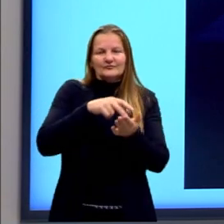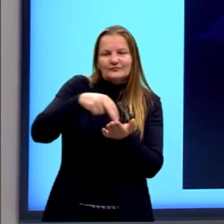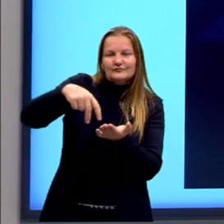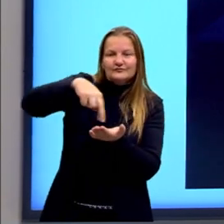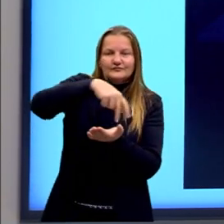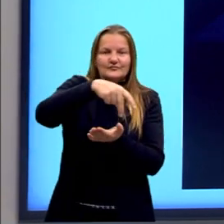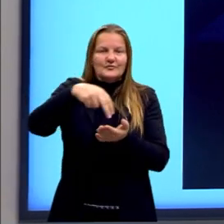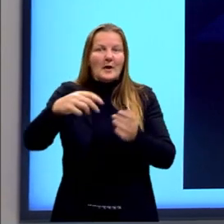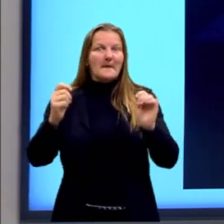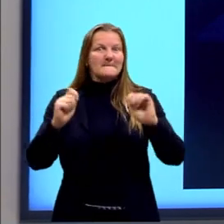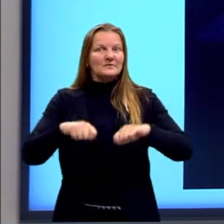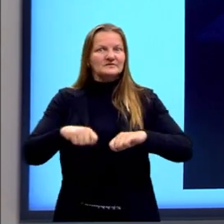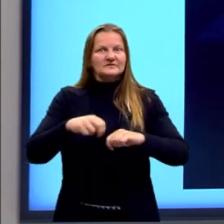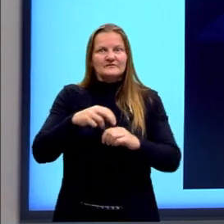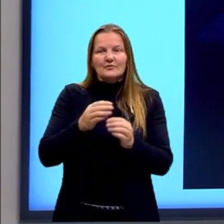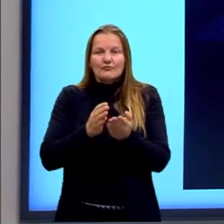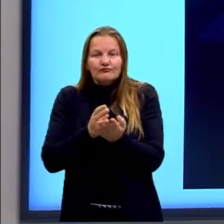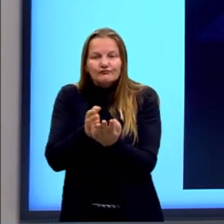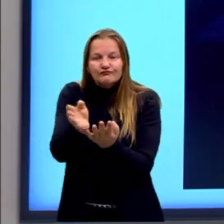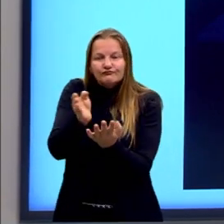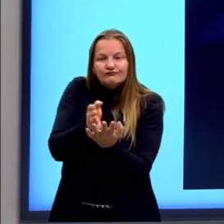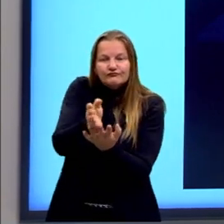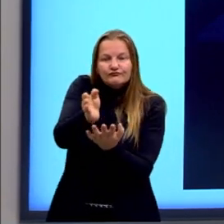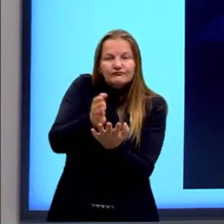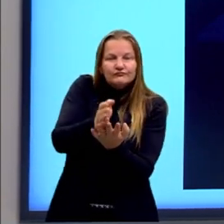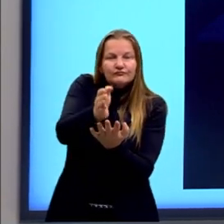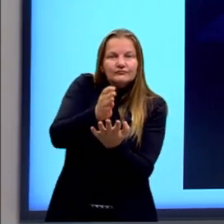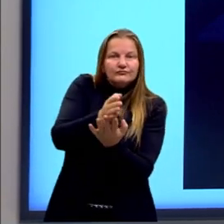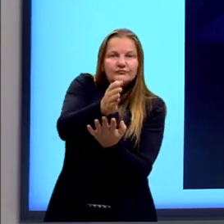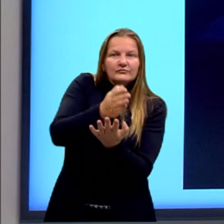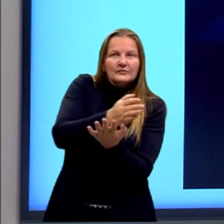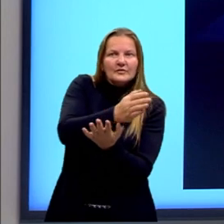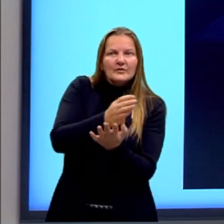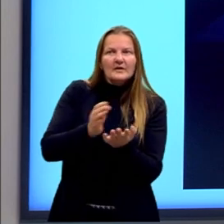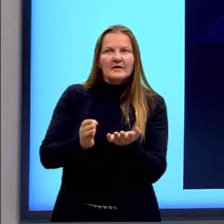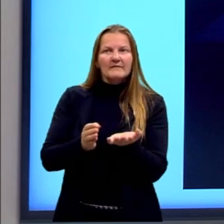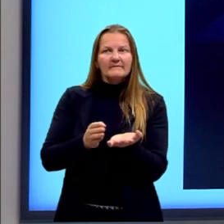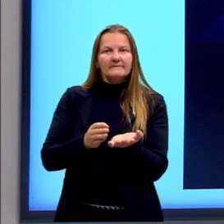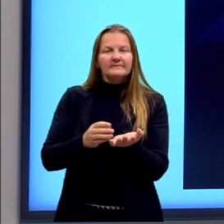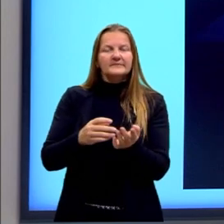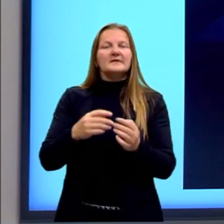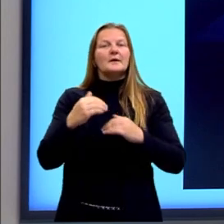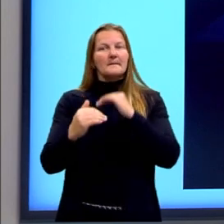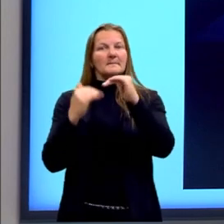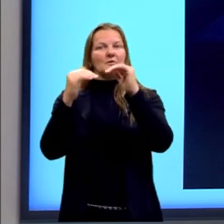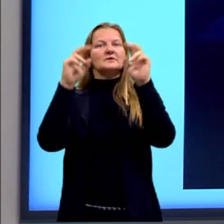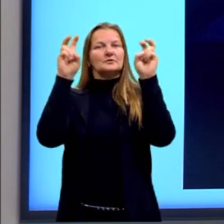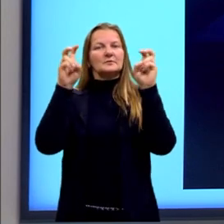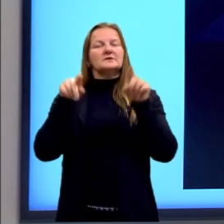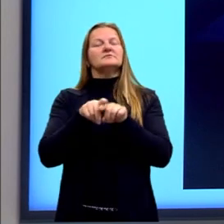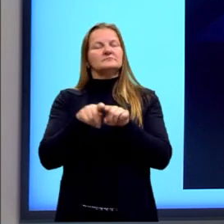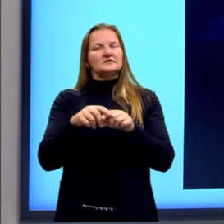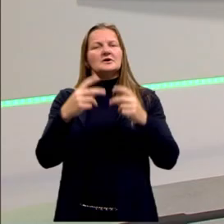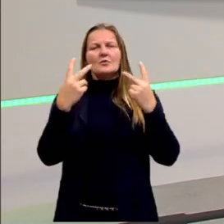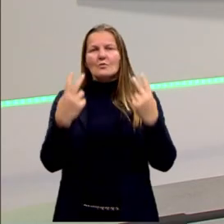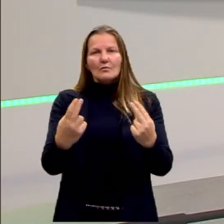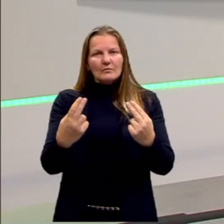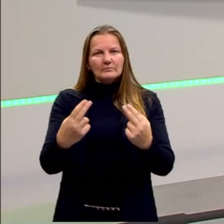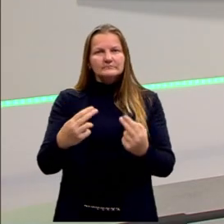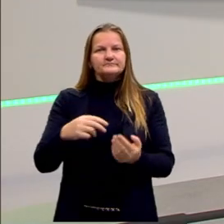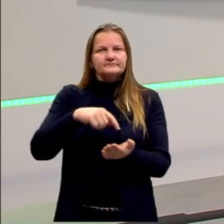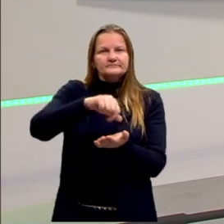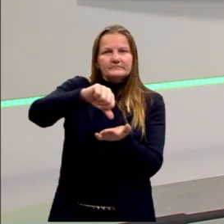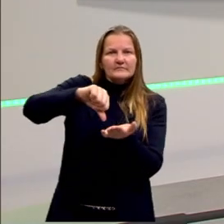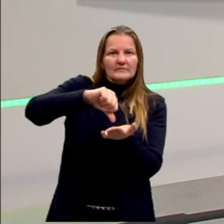possibilidades. Então, a progressão temática vai estudar exatamente essas